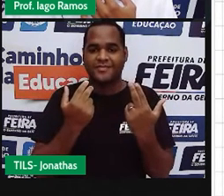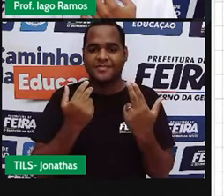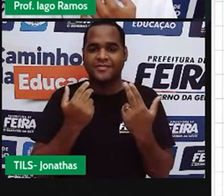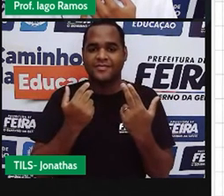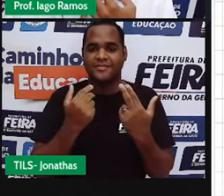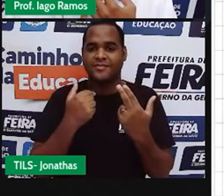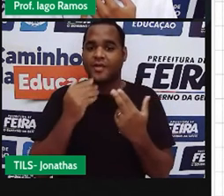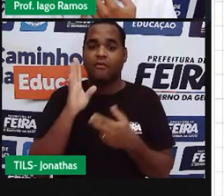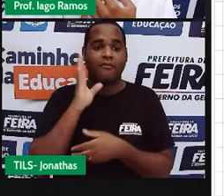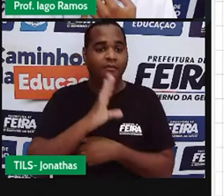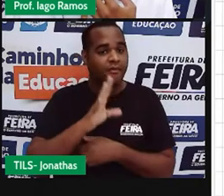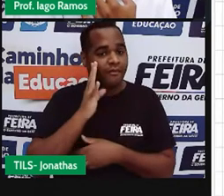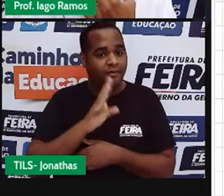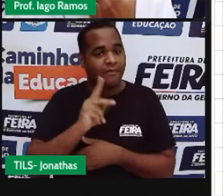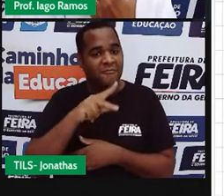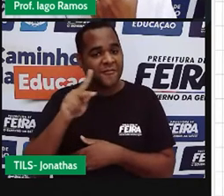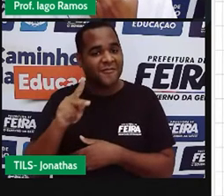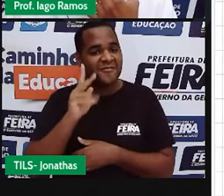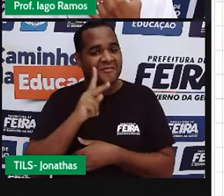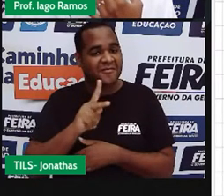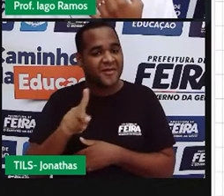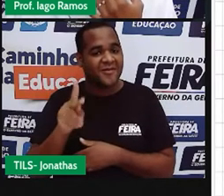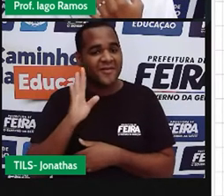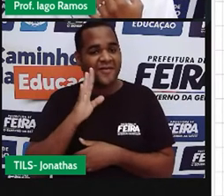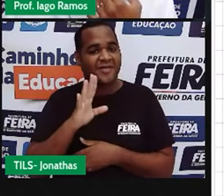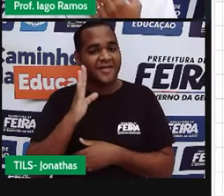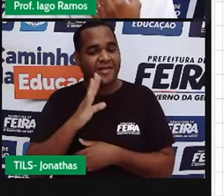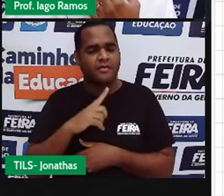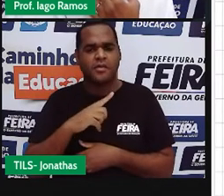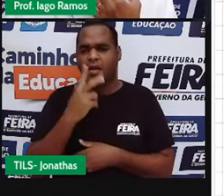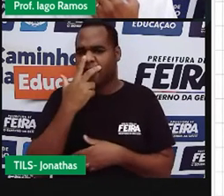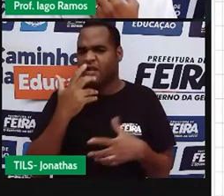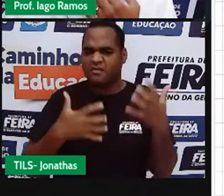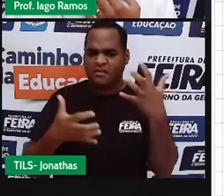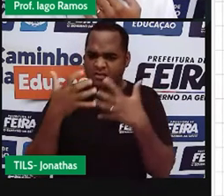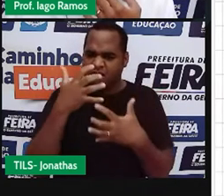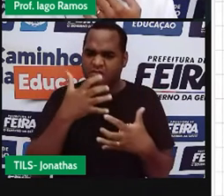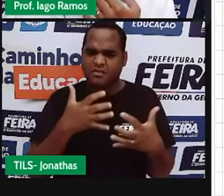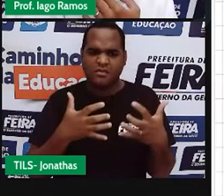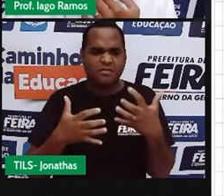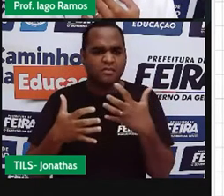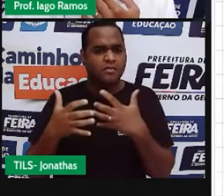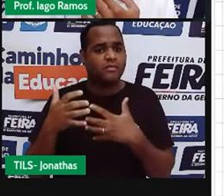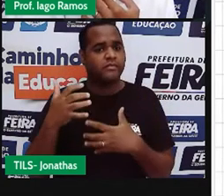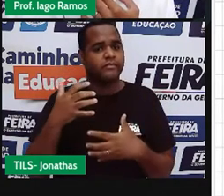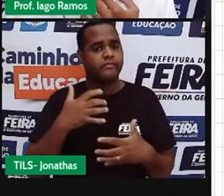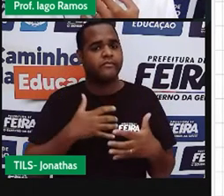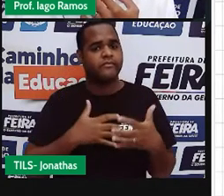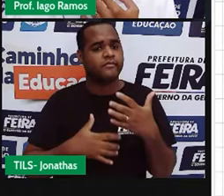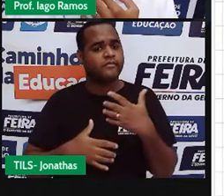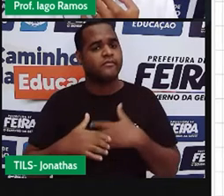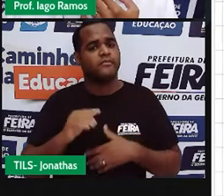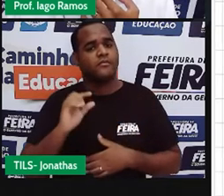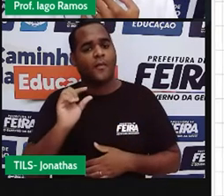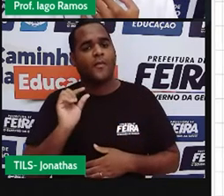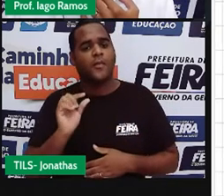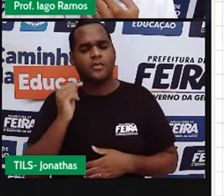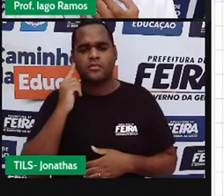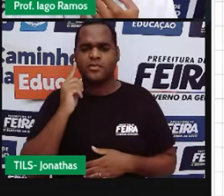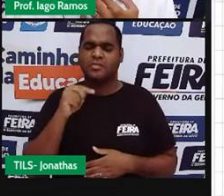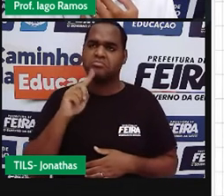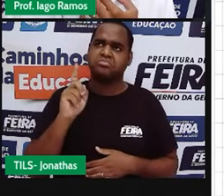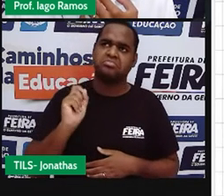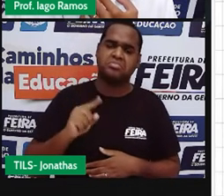Que legal, professor. Mas, professor, eu fiquei intrigado. Fiquei intrigado agora. Sei lá.